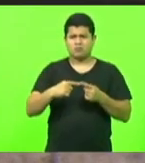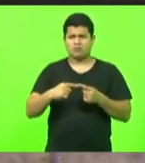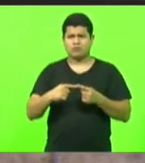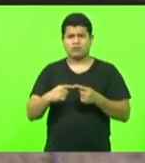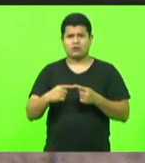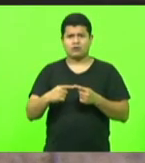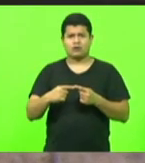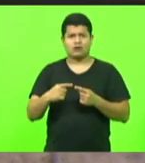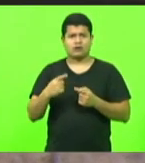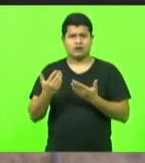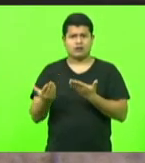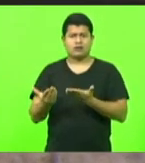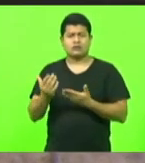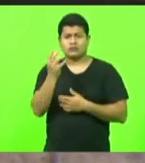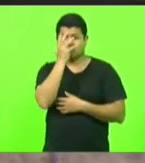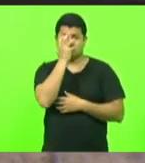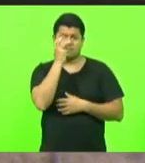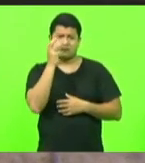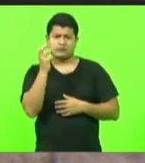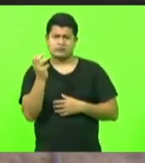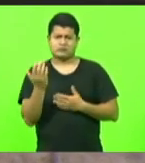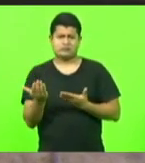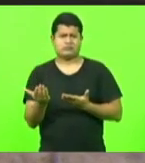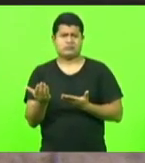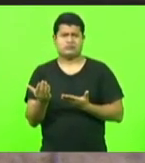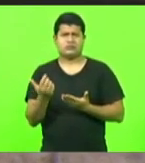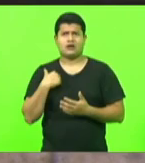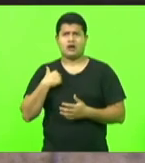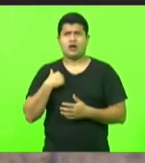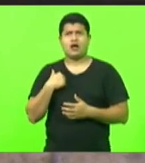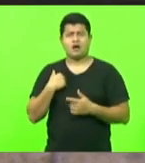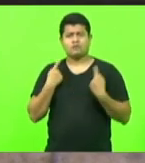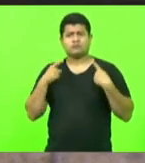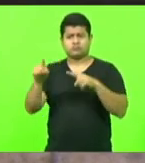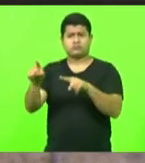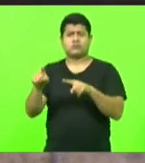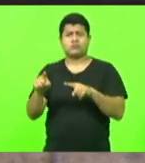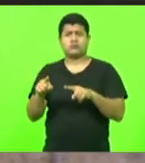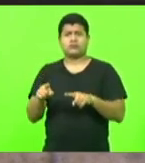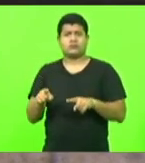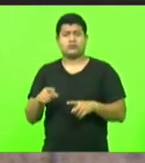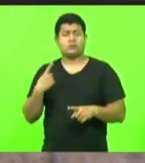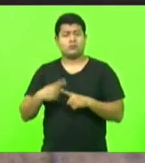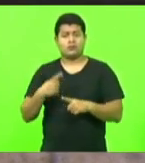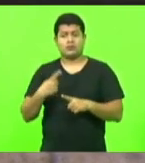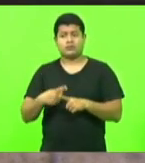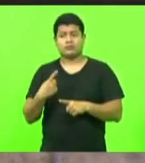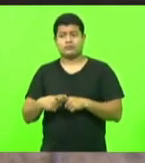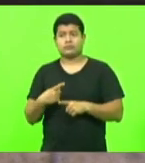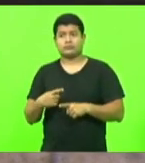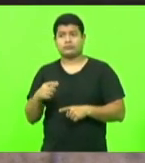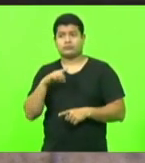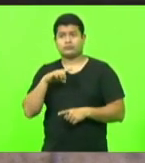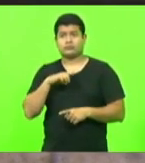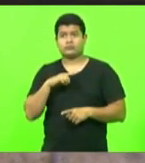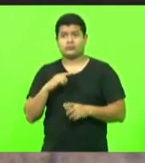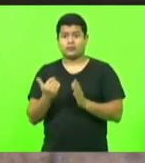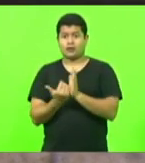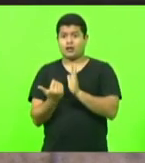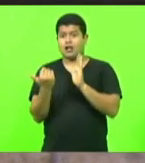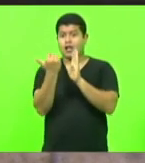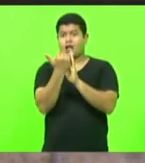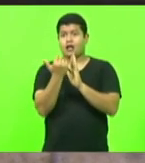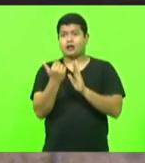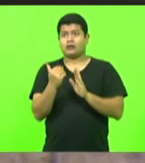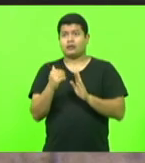eu sinceramente não entendi, fica aqui o protesto, meu repúdio, até porque existe um pouco mais acima uma